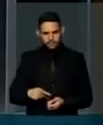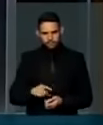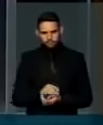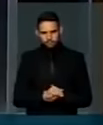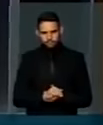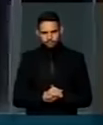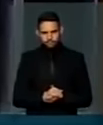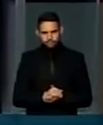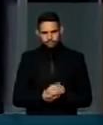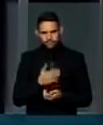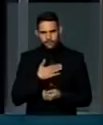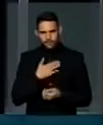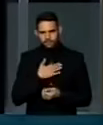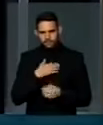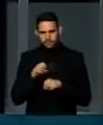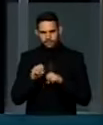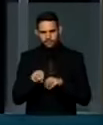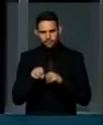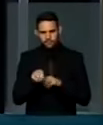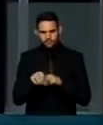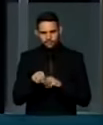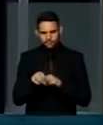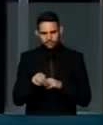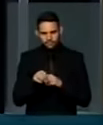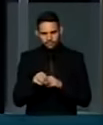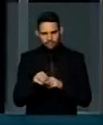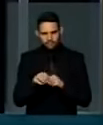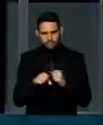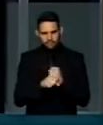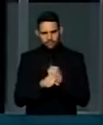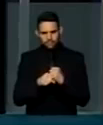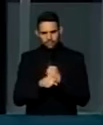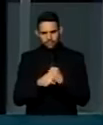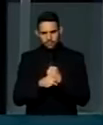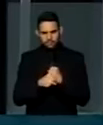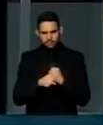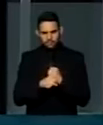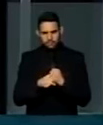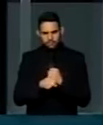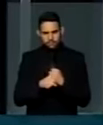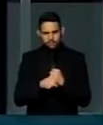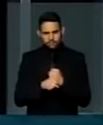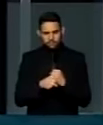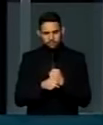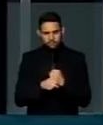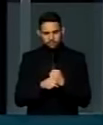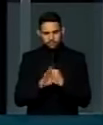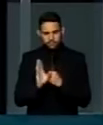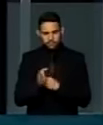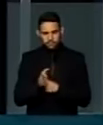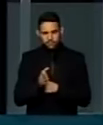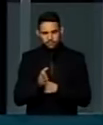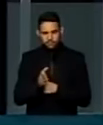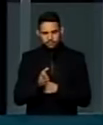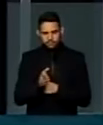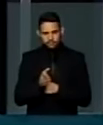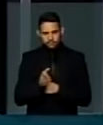Presidente, eu sou educador há muitos anos e já